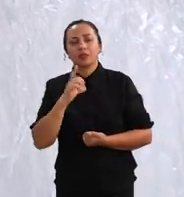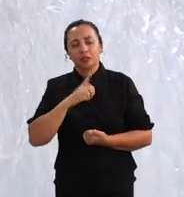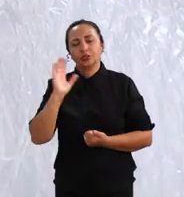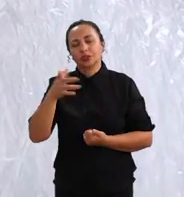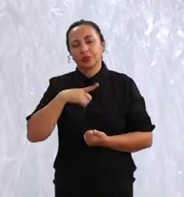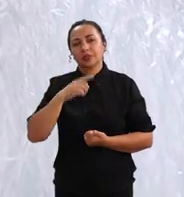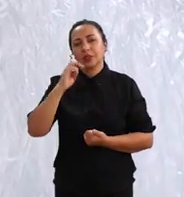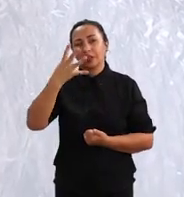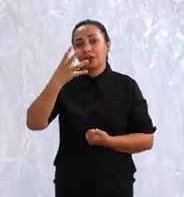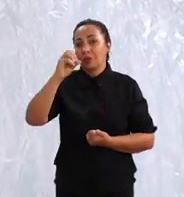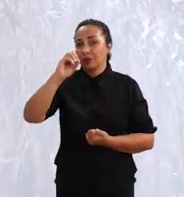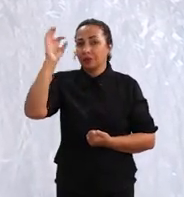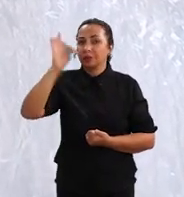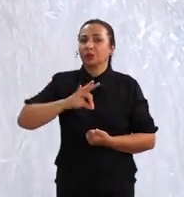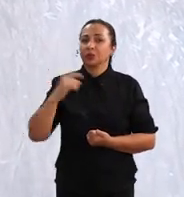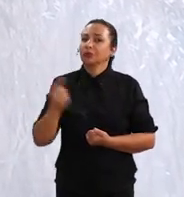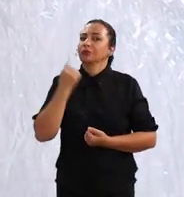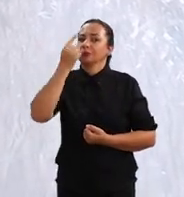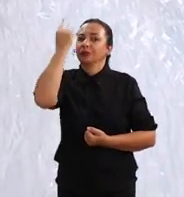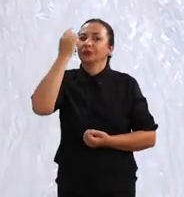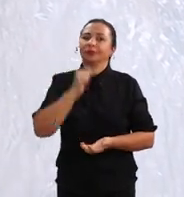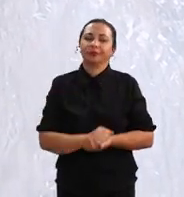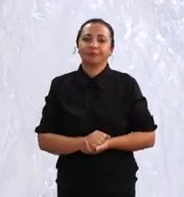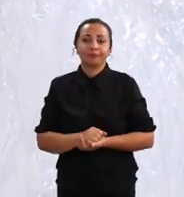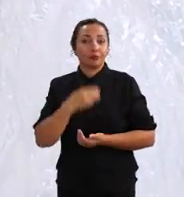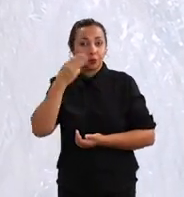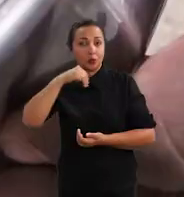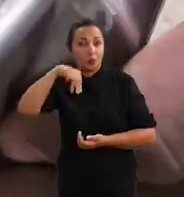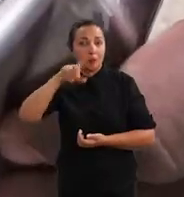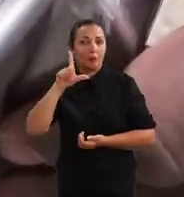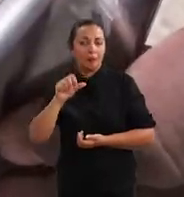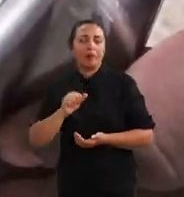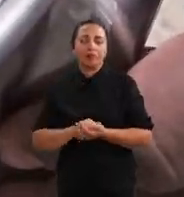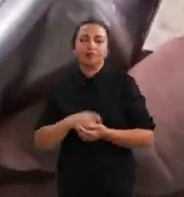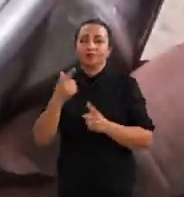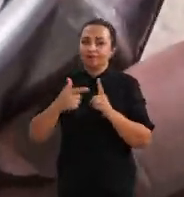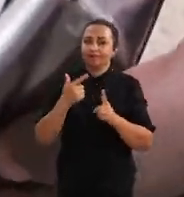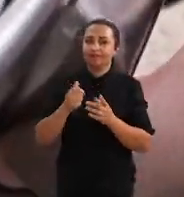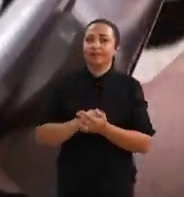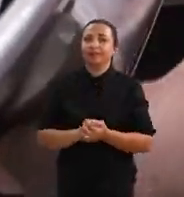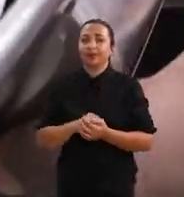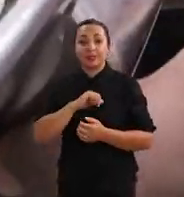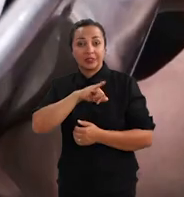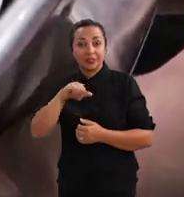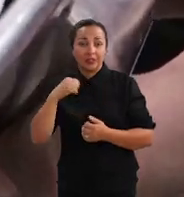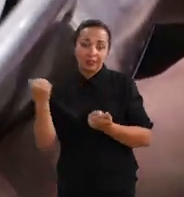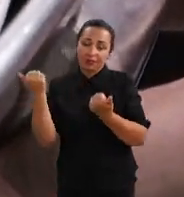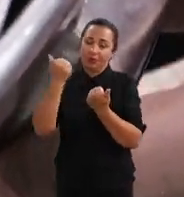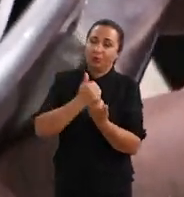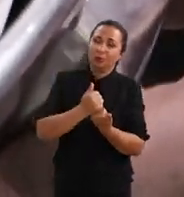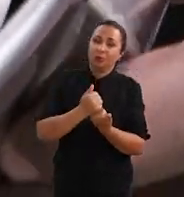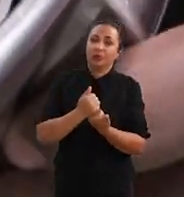40%. Isso na produção? Na produção de mel, né? E se você faz a substituição de uma rainha nova